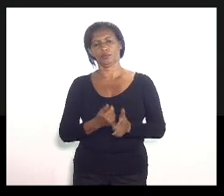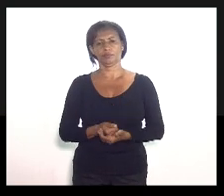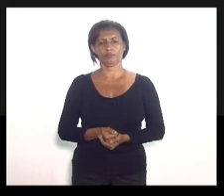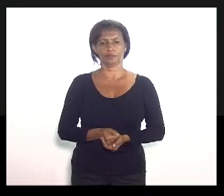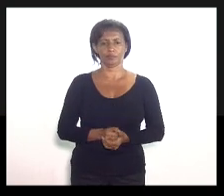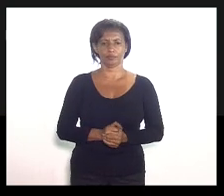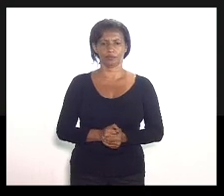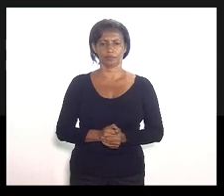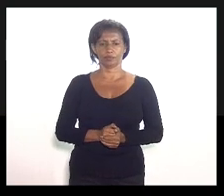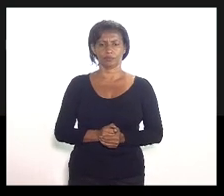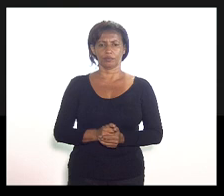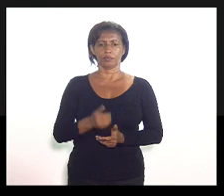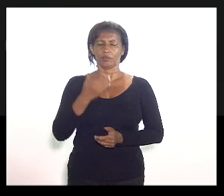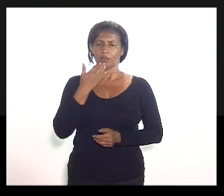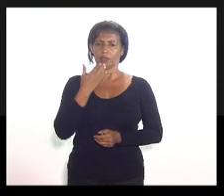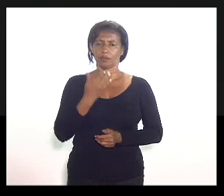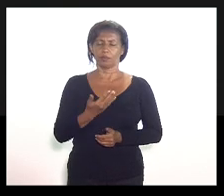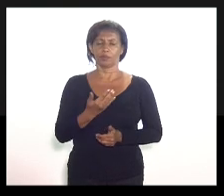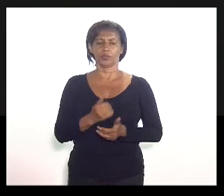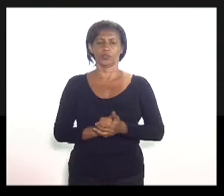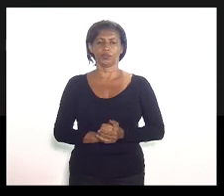Eu queria solicitar aglutinação.